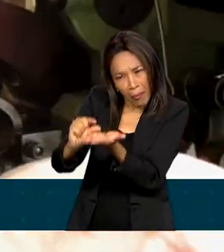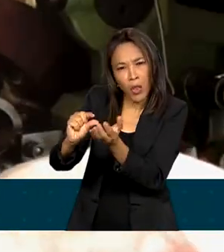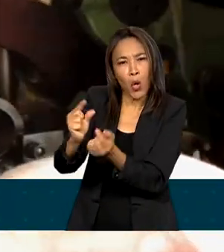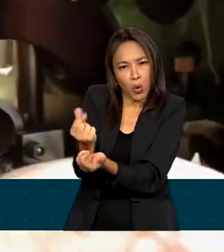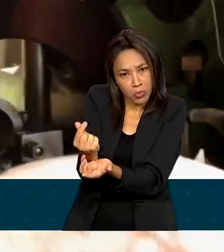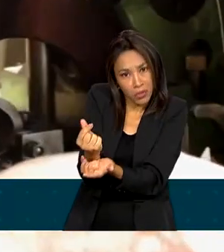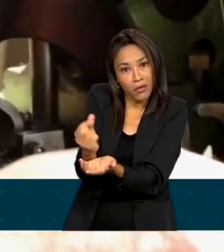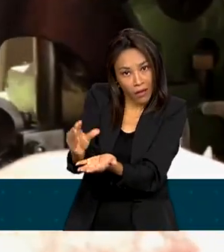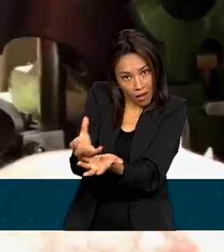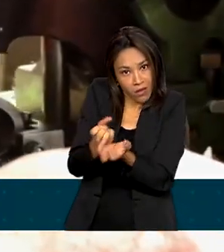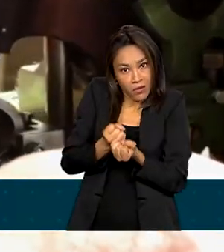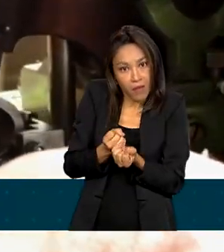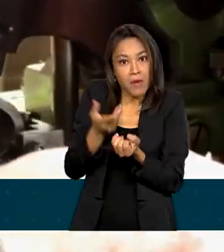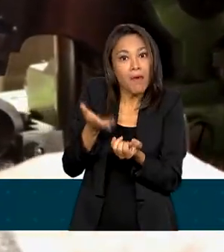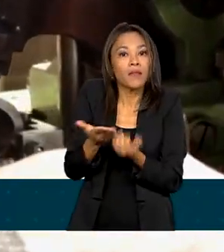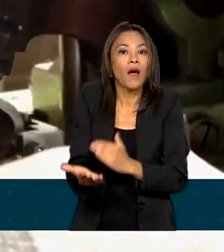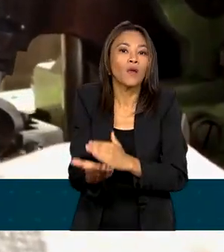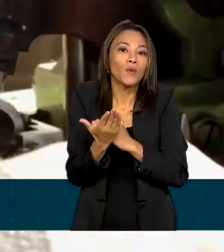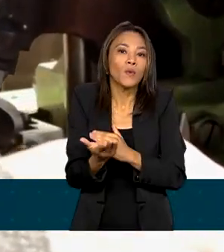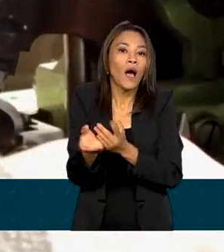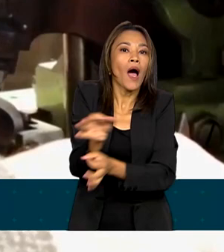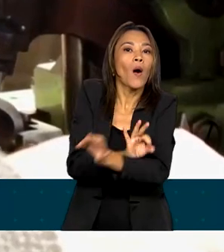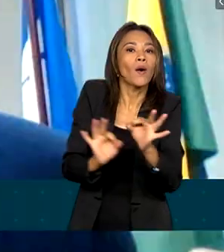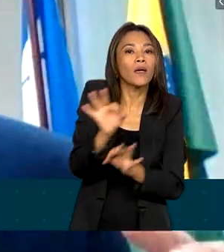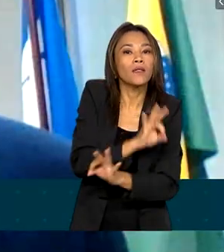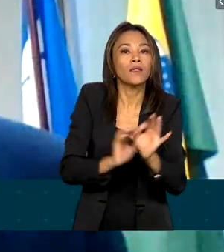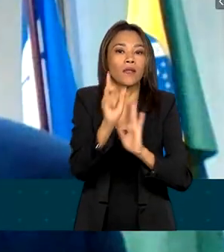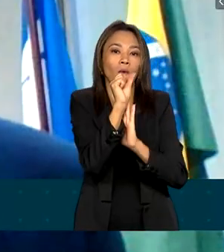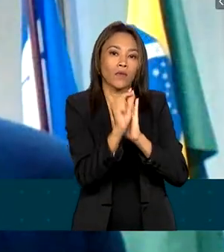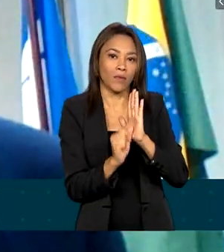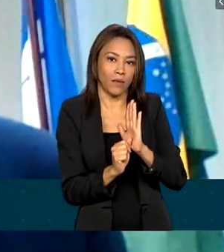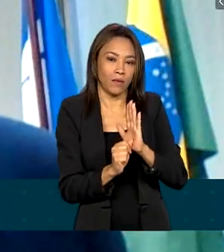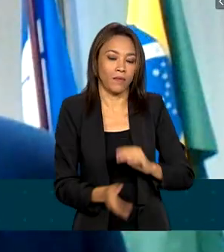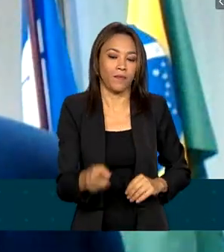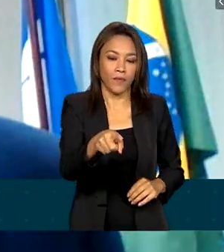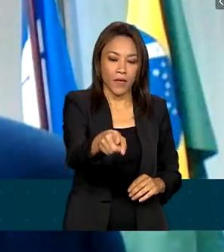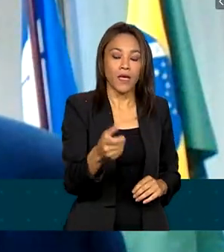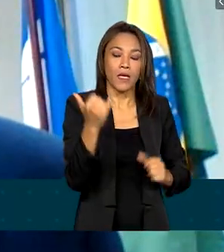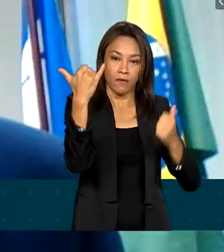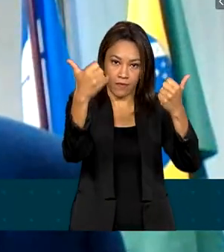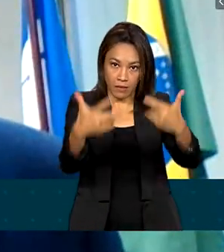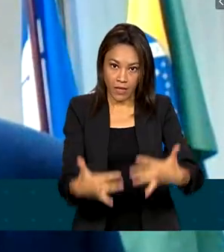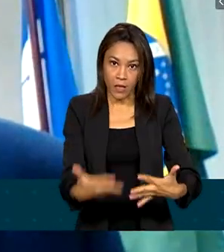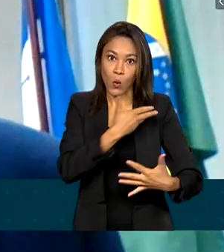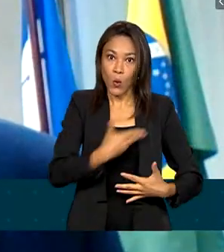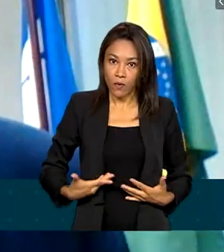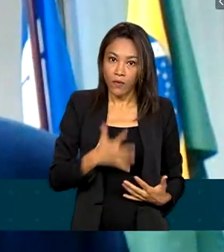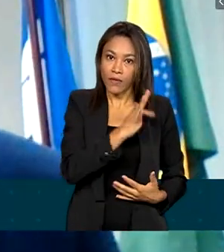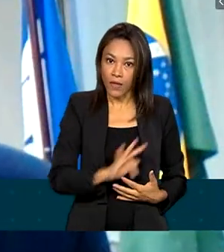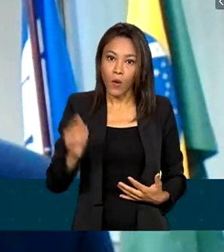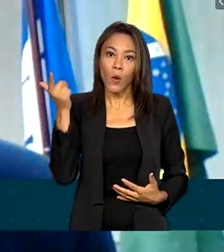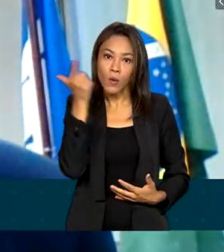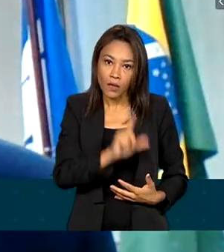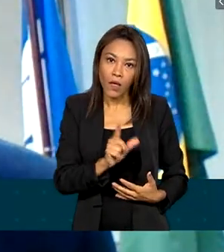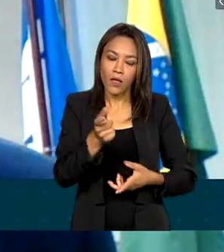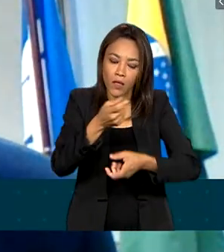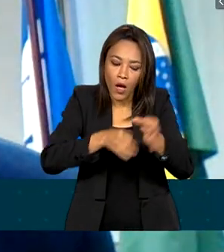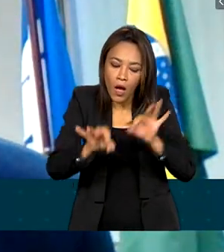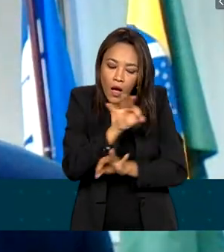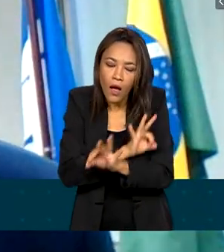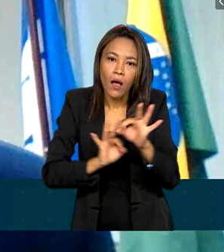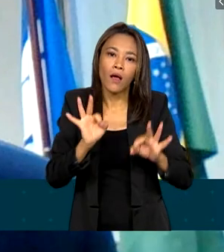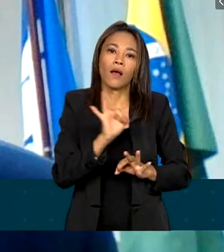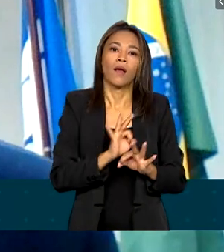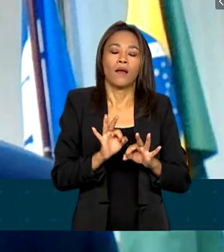o dinheiro arrecadado ajuda a organizar o orçamento. O governo federal consegue fazer caixa e é muito importante,